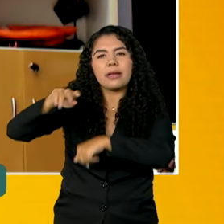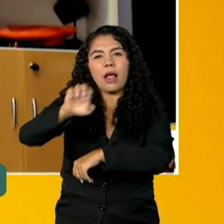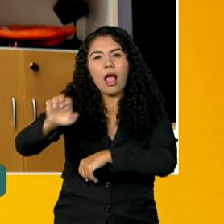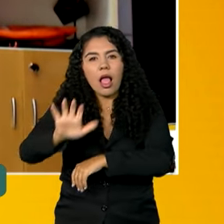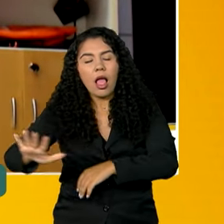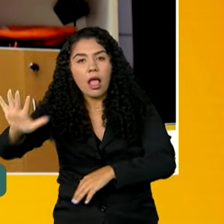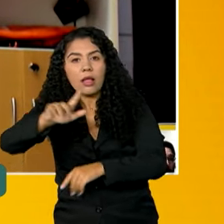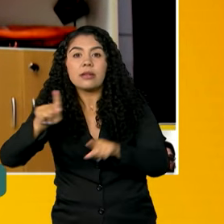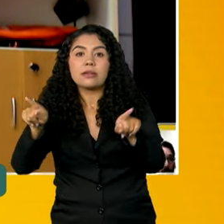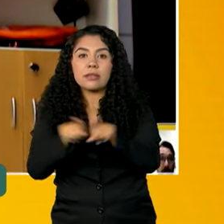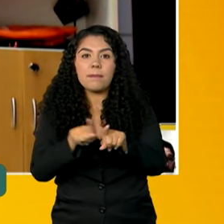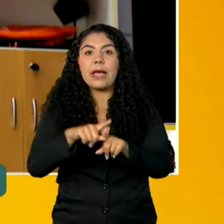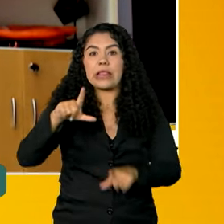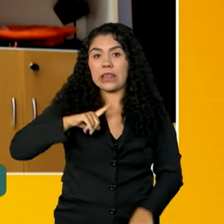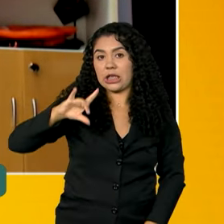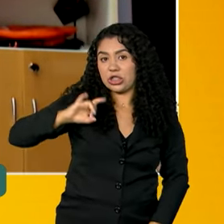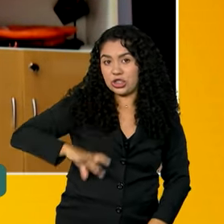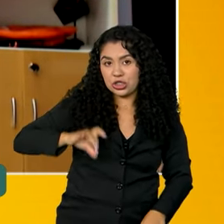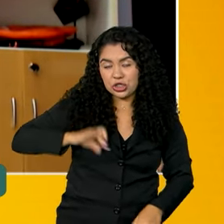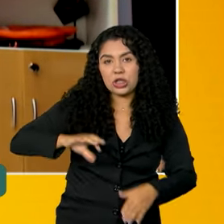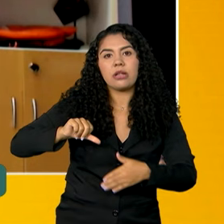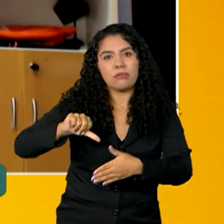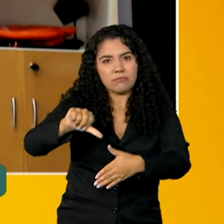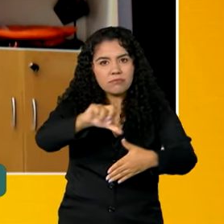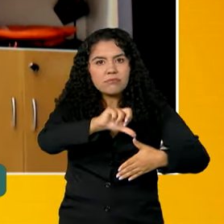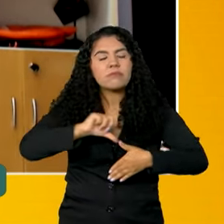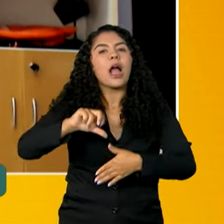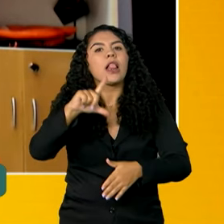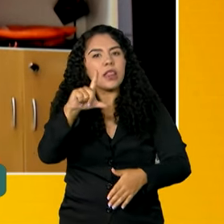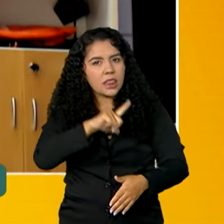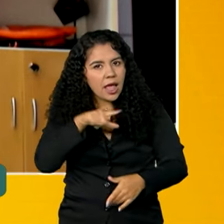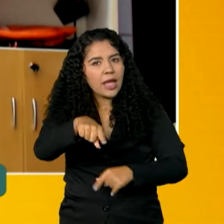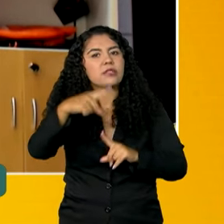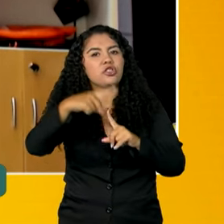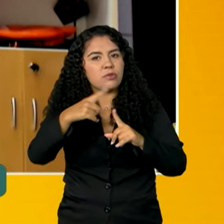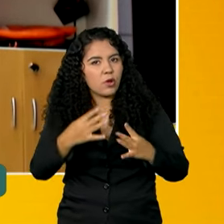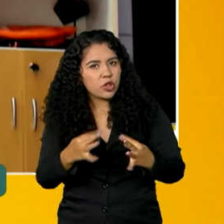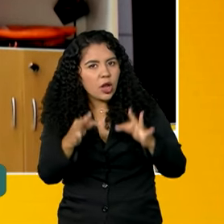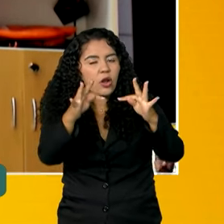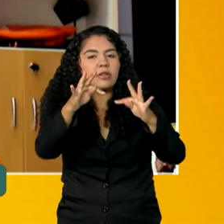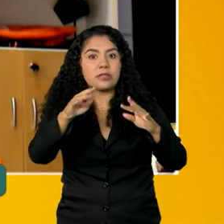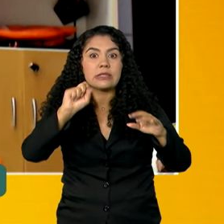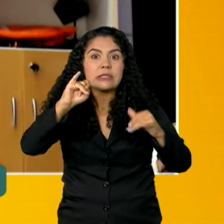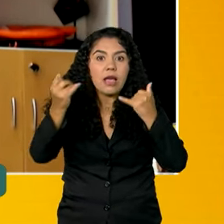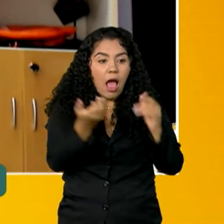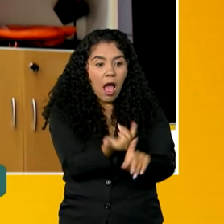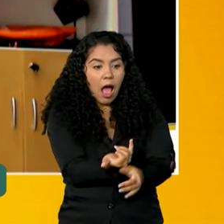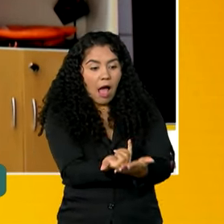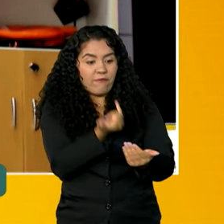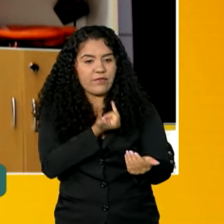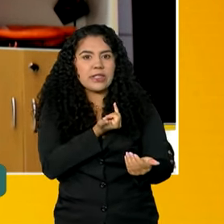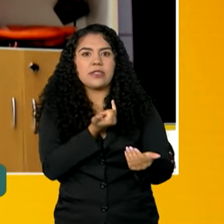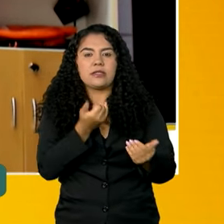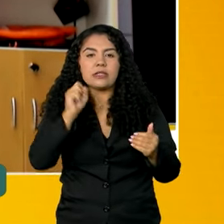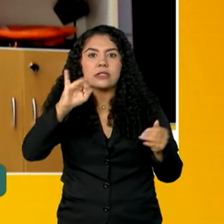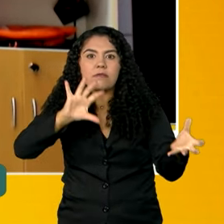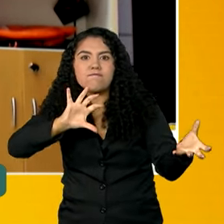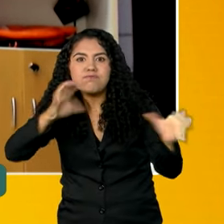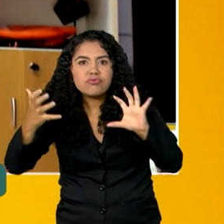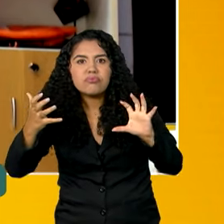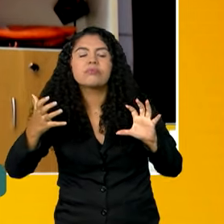do Sul, o Chile também possui essa tecnologia para desastres sismológicos, para desastres de tsunami.